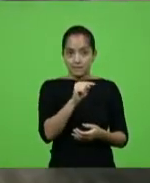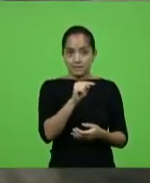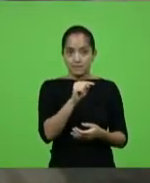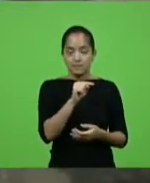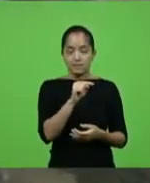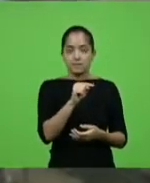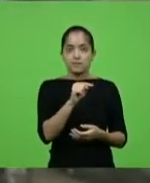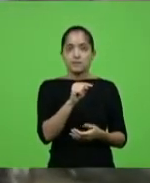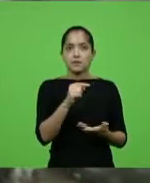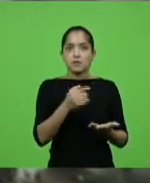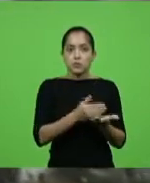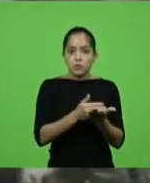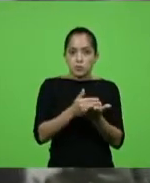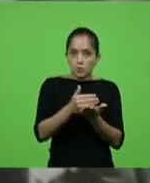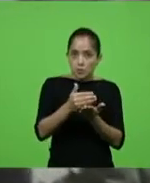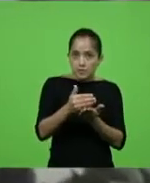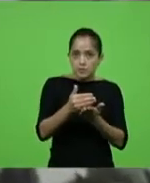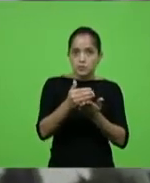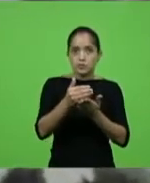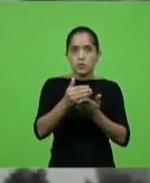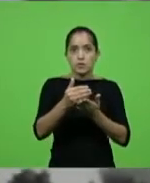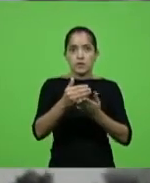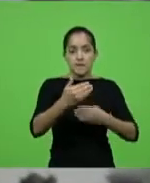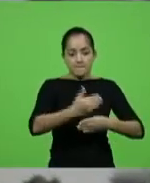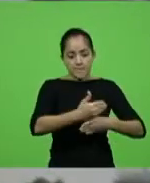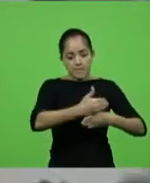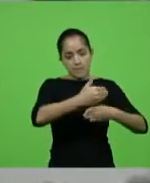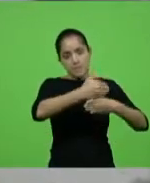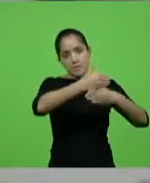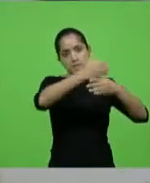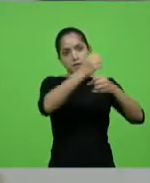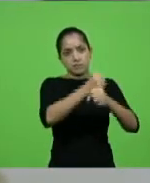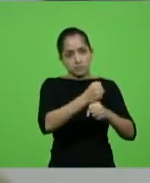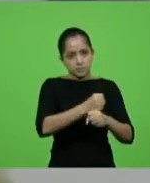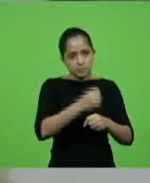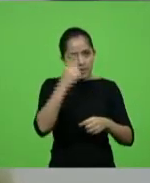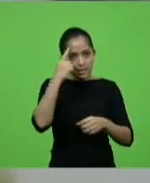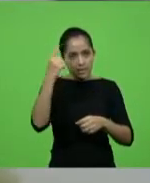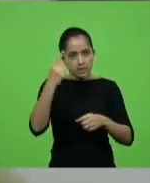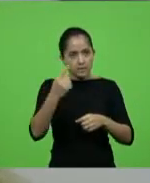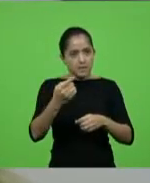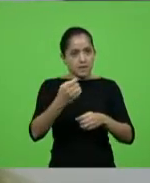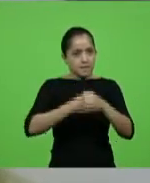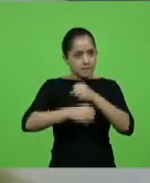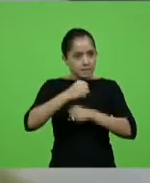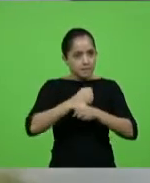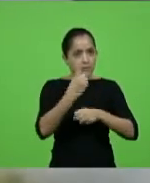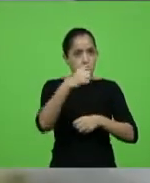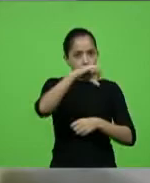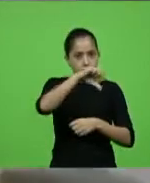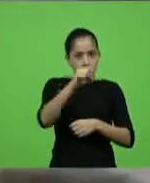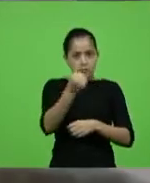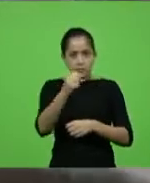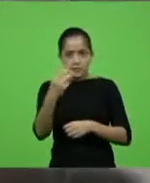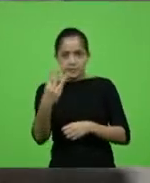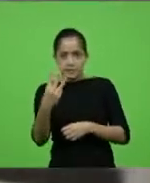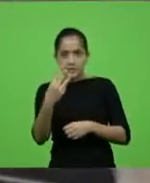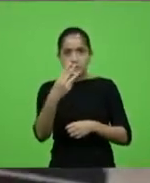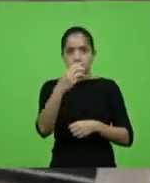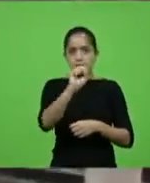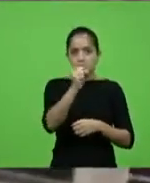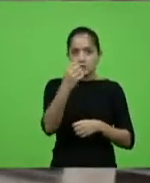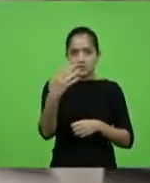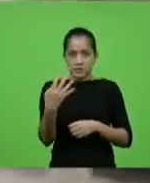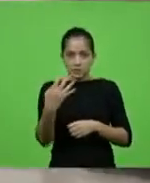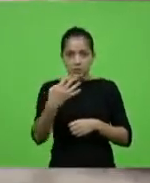quando começou a construir uma barragem, quem não lembra de 1983, 1984, da enchente